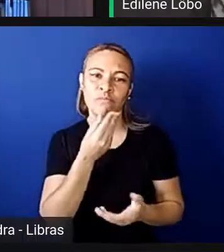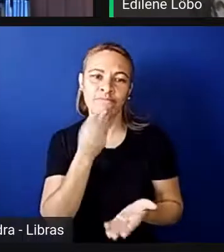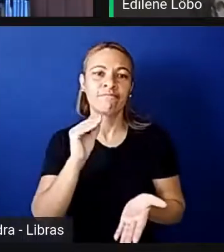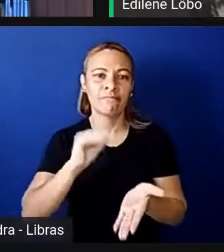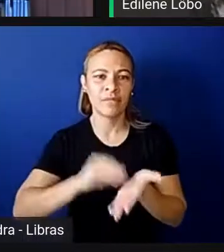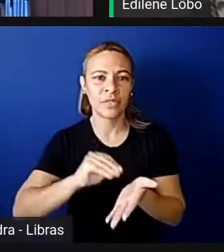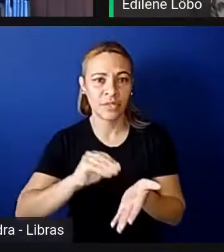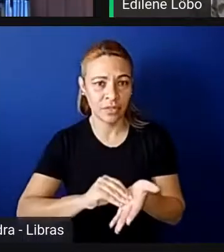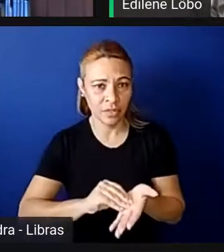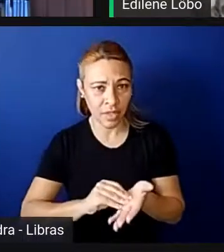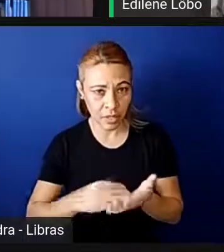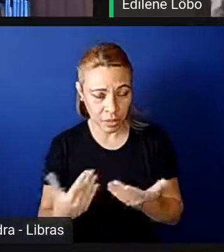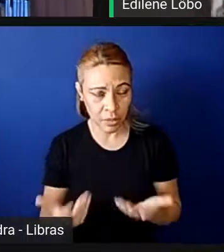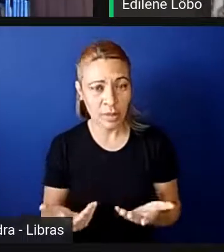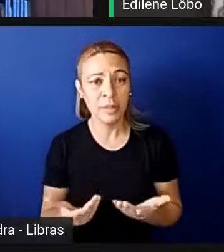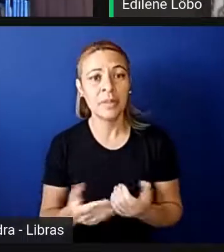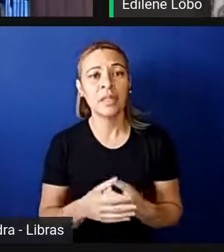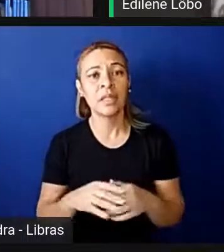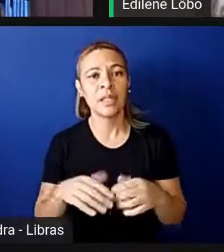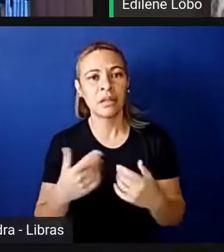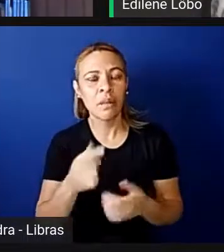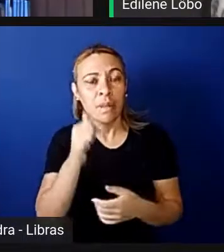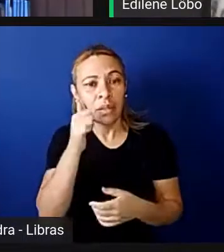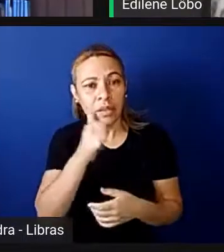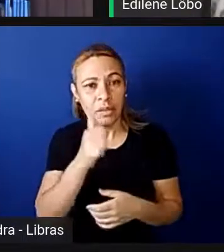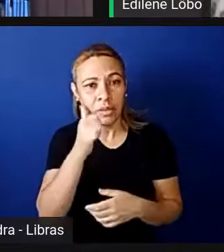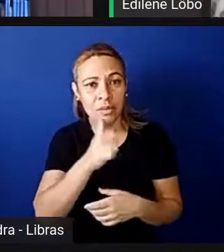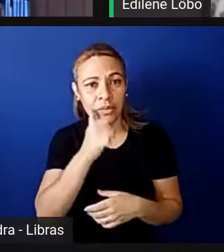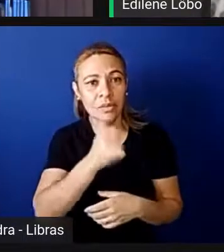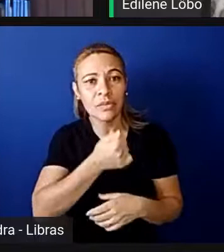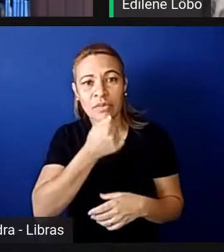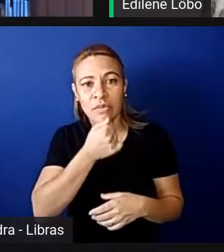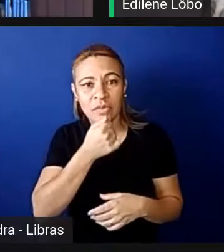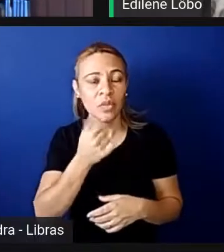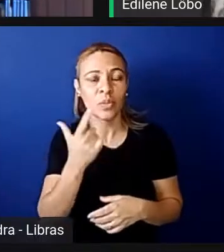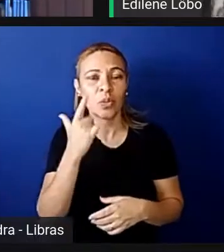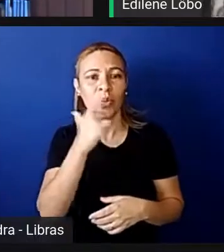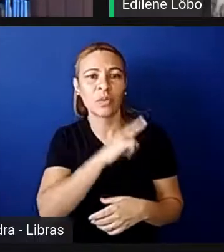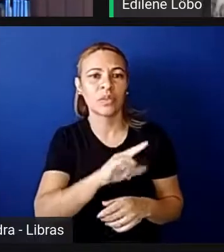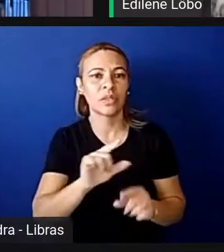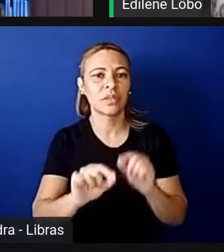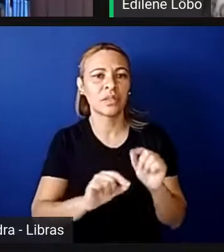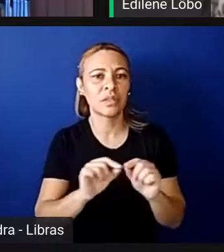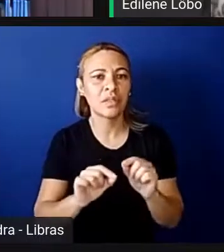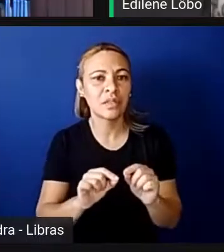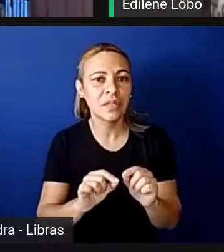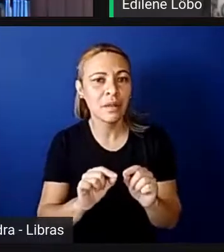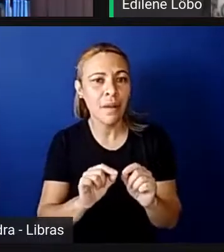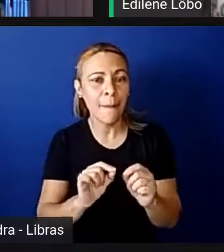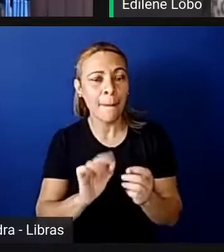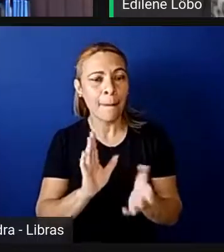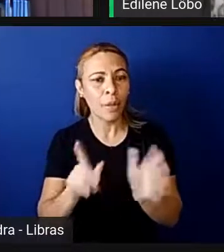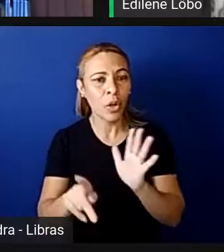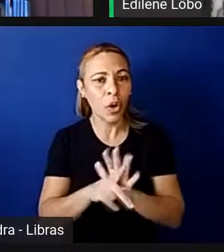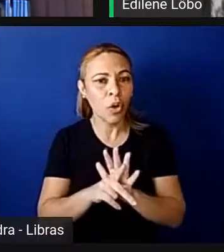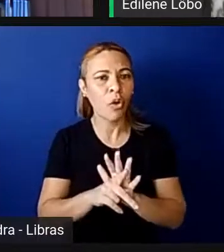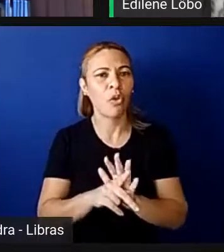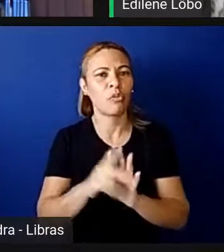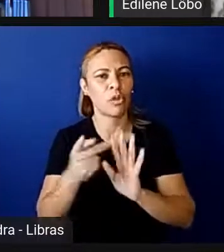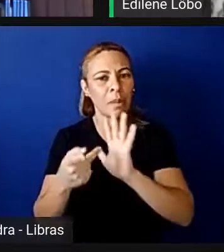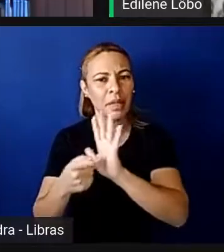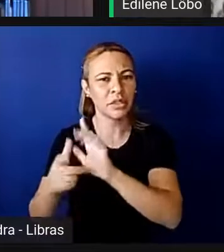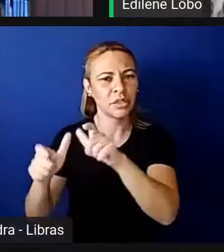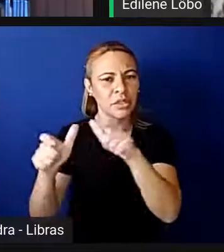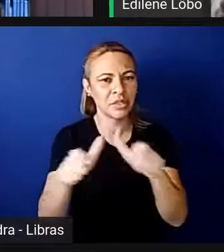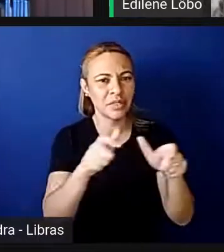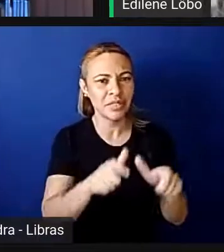fala nesse primeiro momento, as mulheres ainda não ocupam nas mulheres partidárias nos mesmos lugares